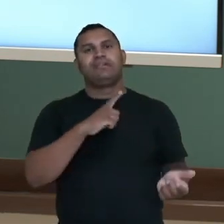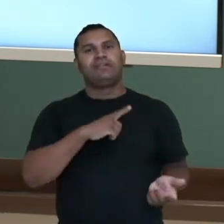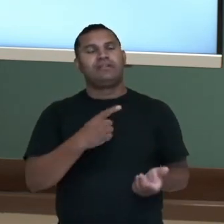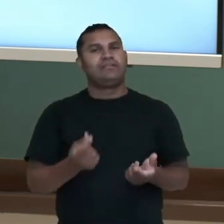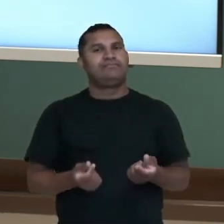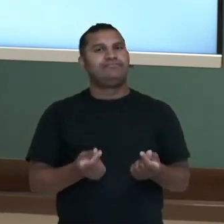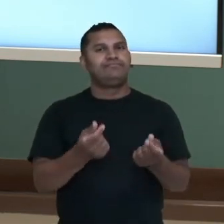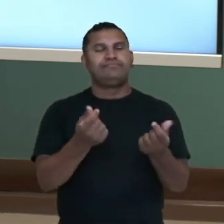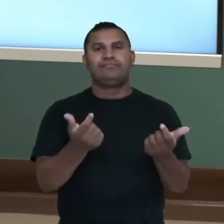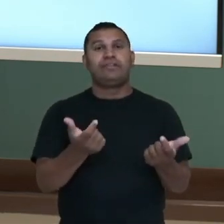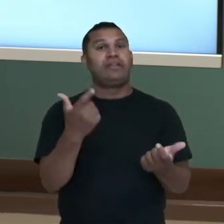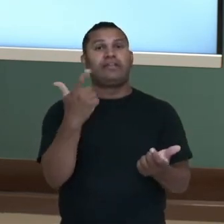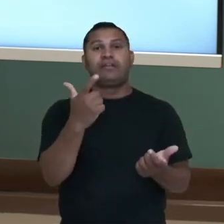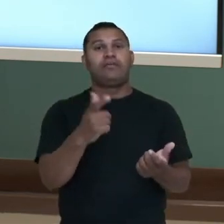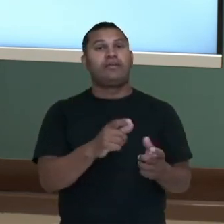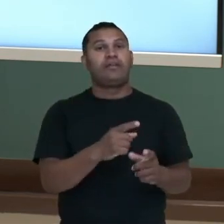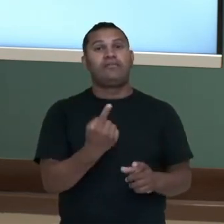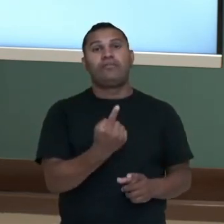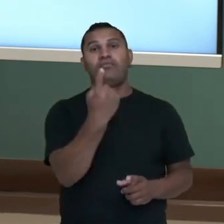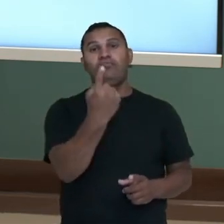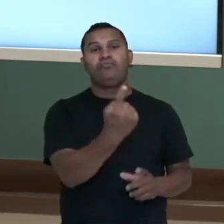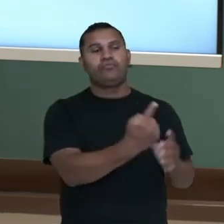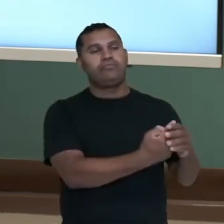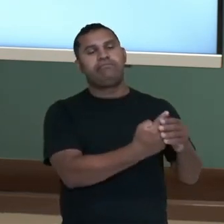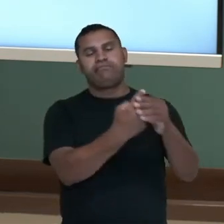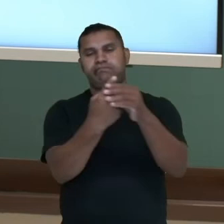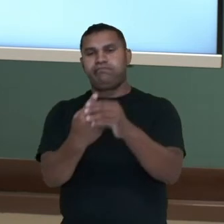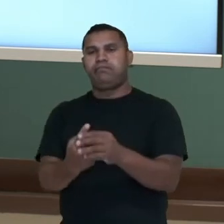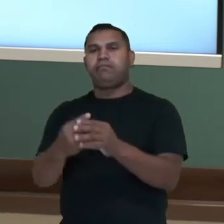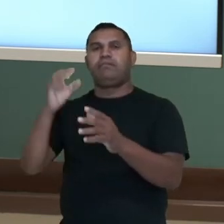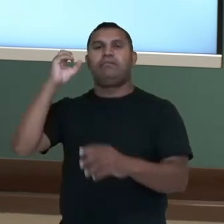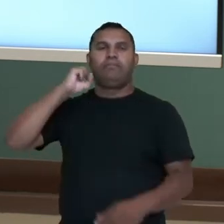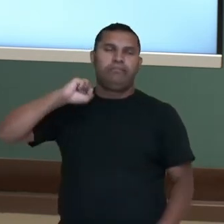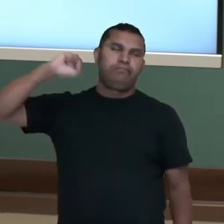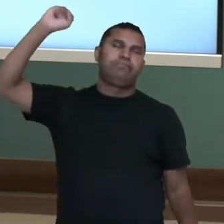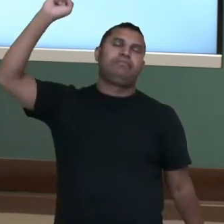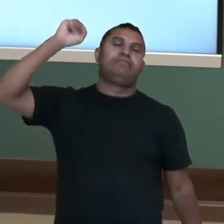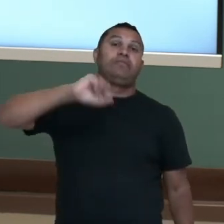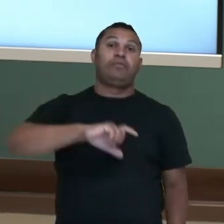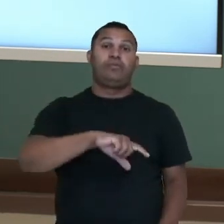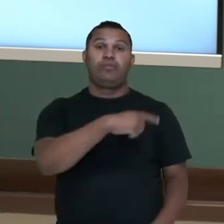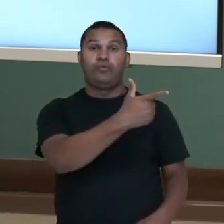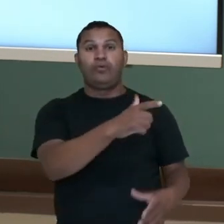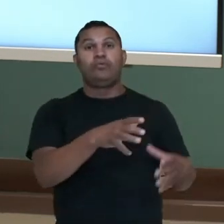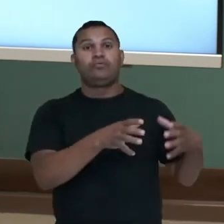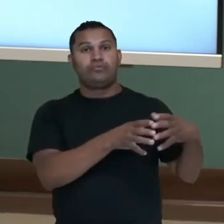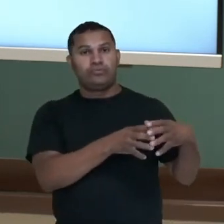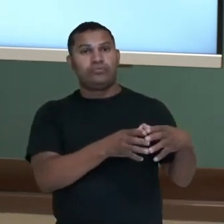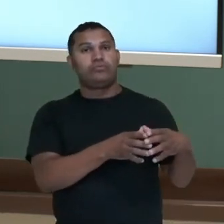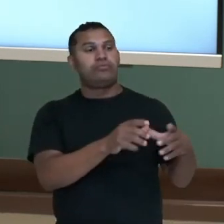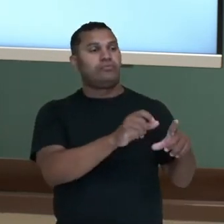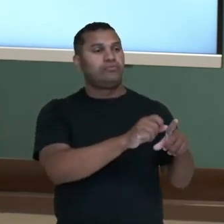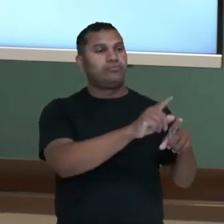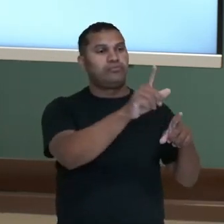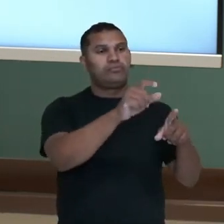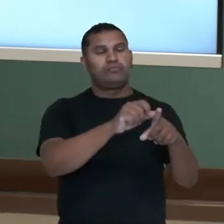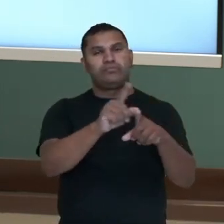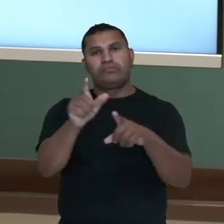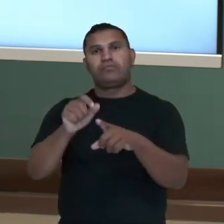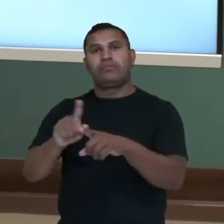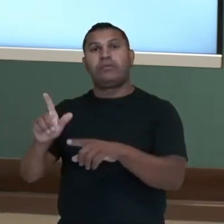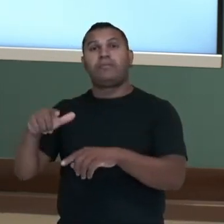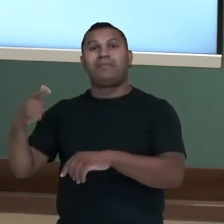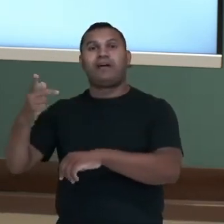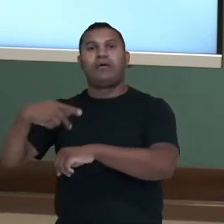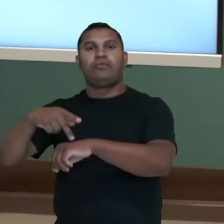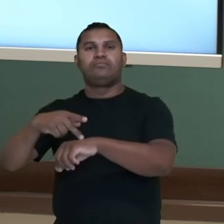dos conjurados, é o único que vai, de fato, ter a sua pena capital cumprida, que é o enforcamento, né?